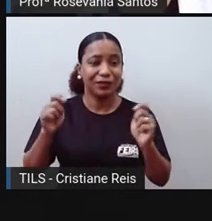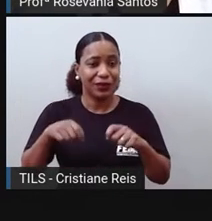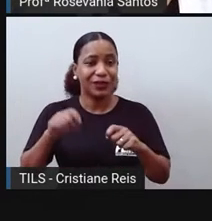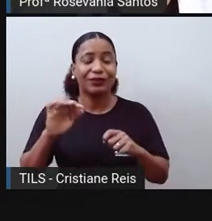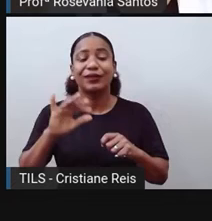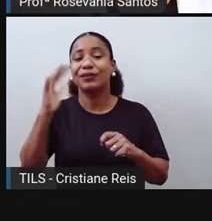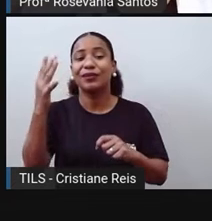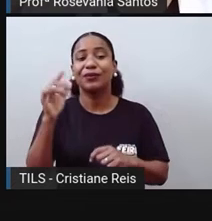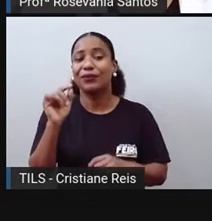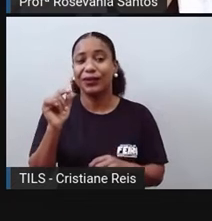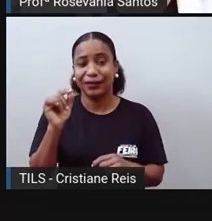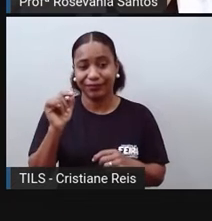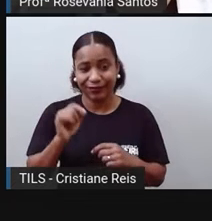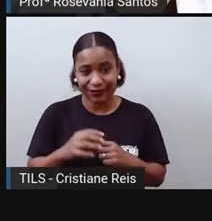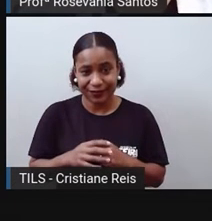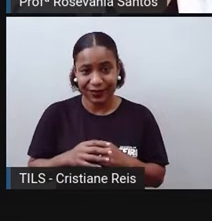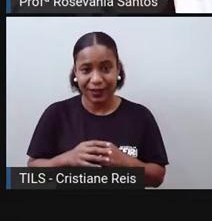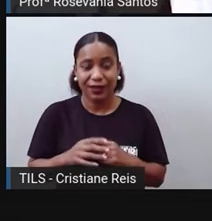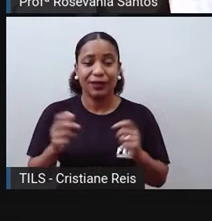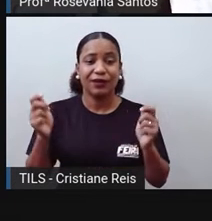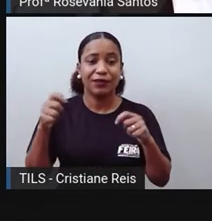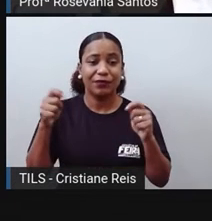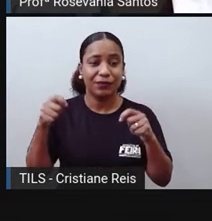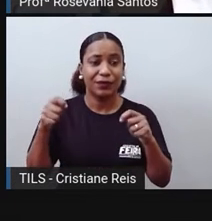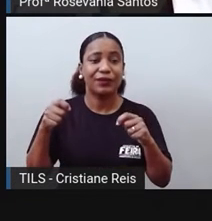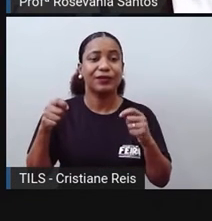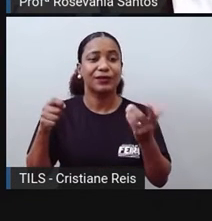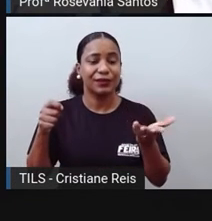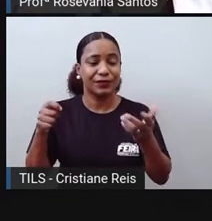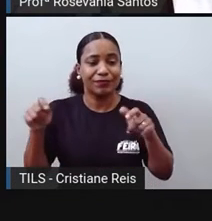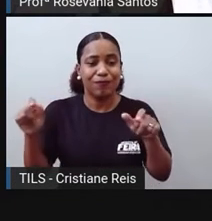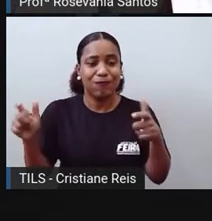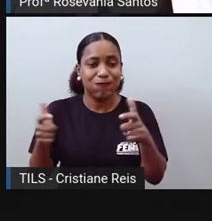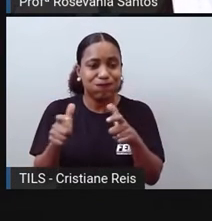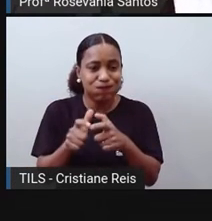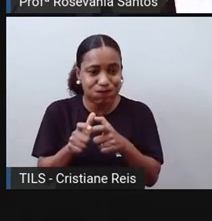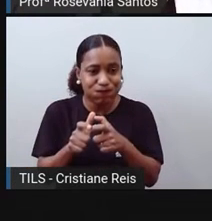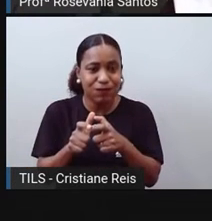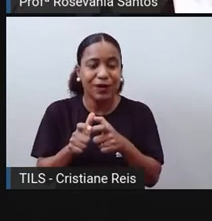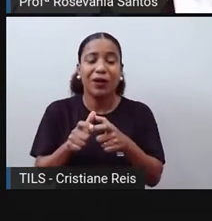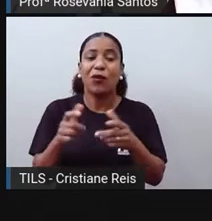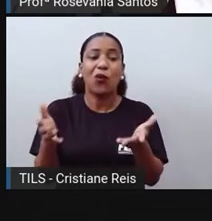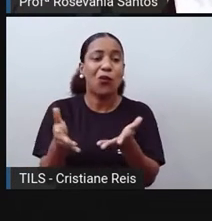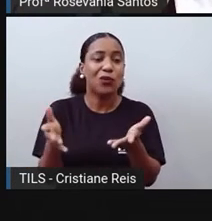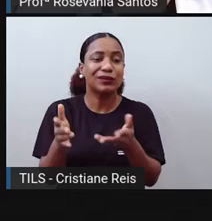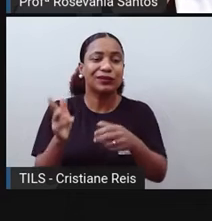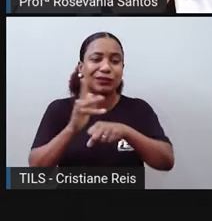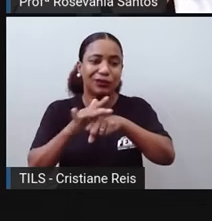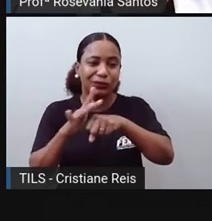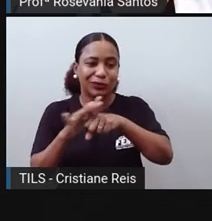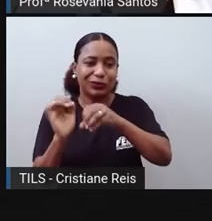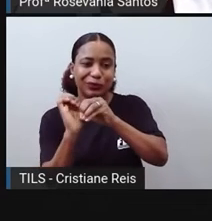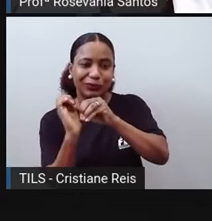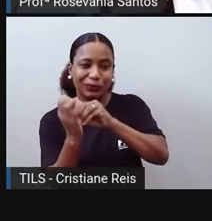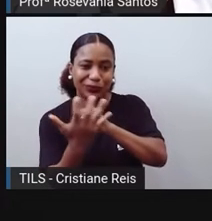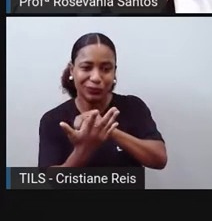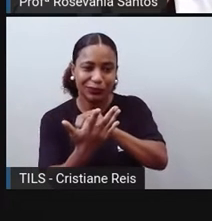dados, da gente ter taxas bastante reduzidas por conta da Covid-19, o aumento